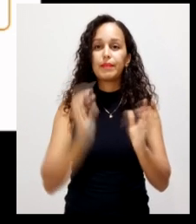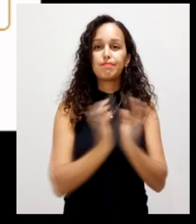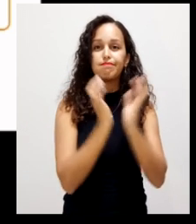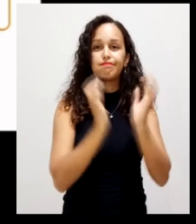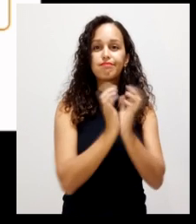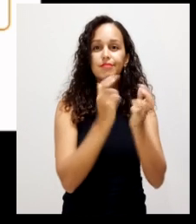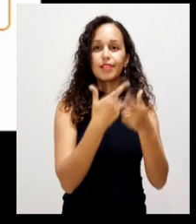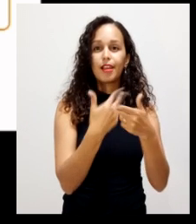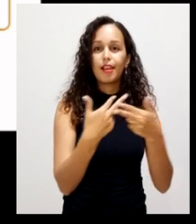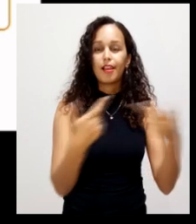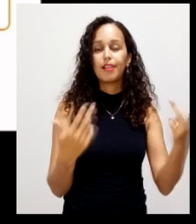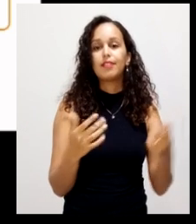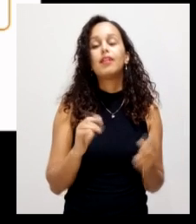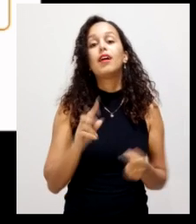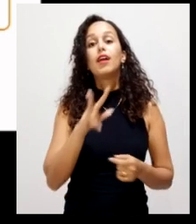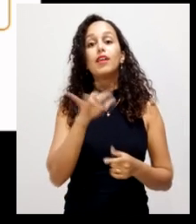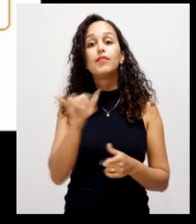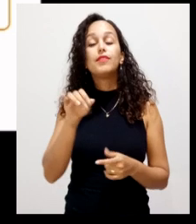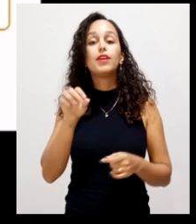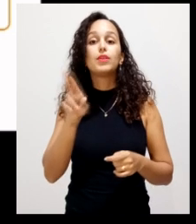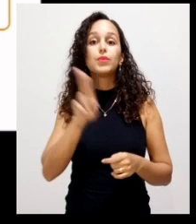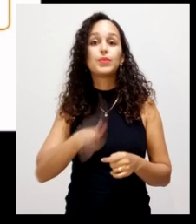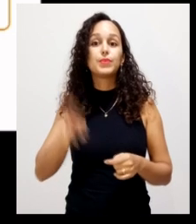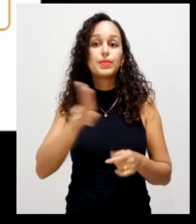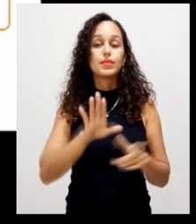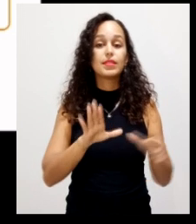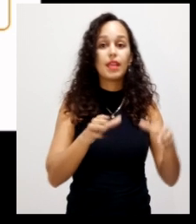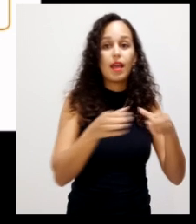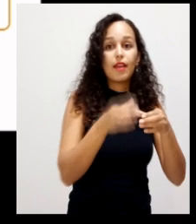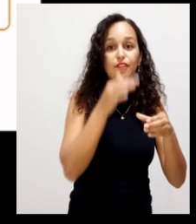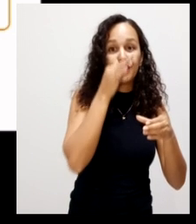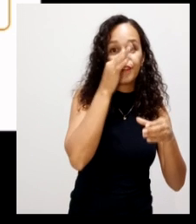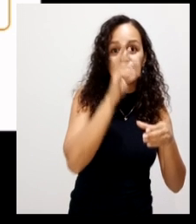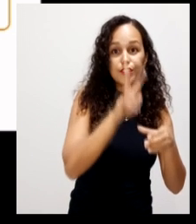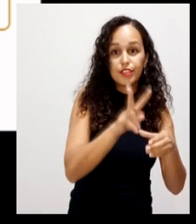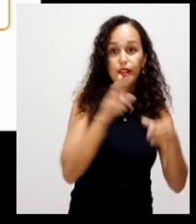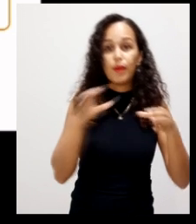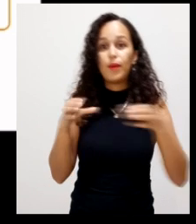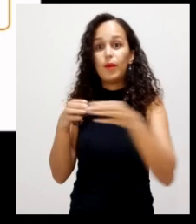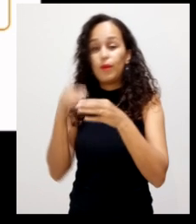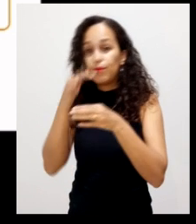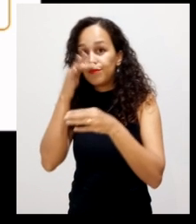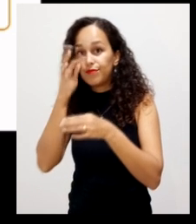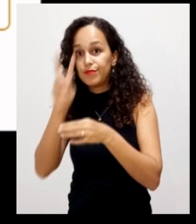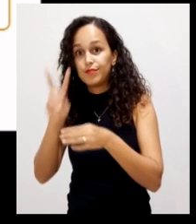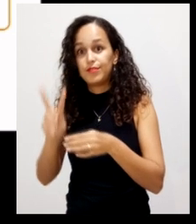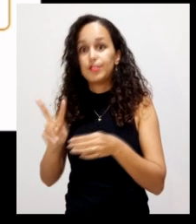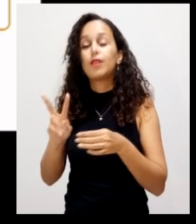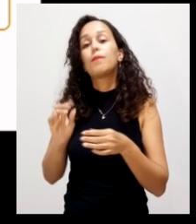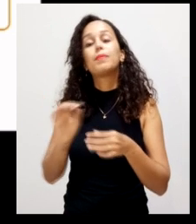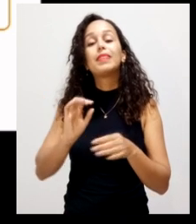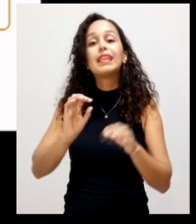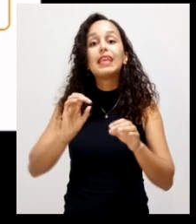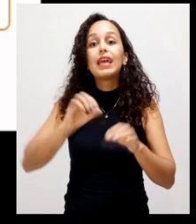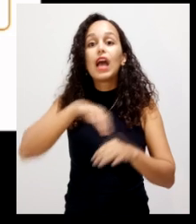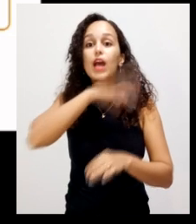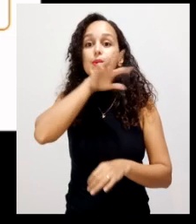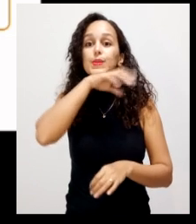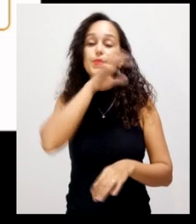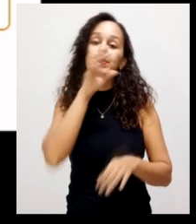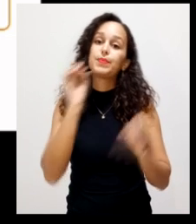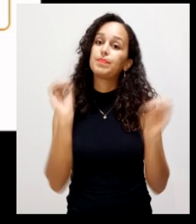você vai fazer vegetal com vegetal. Não vai utilizar nada de resíduo animal. E é importante